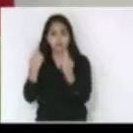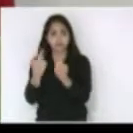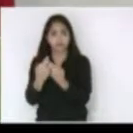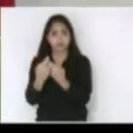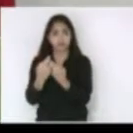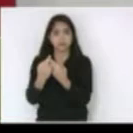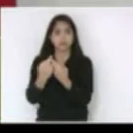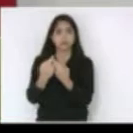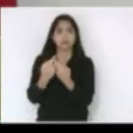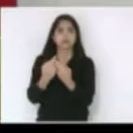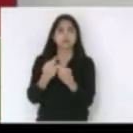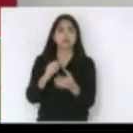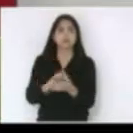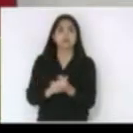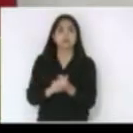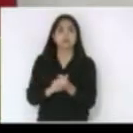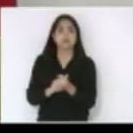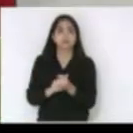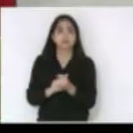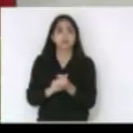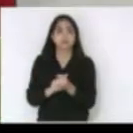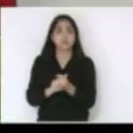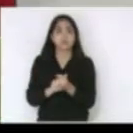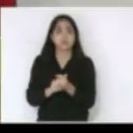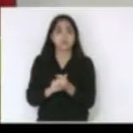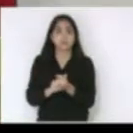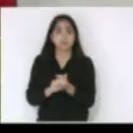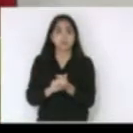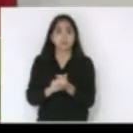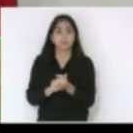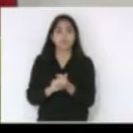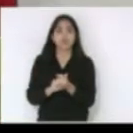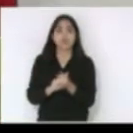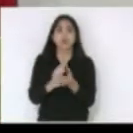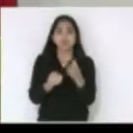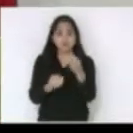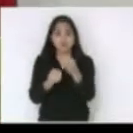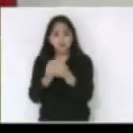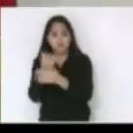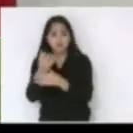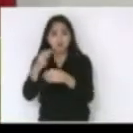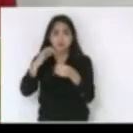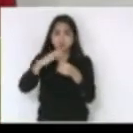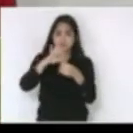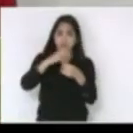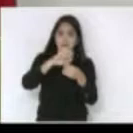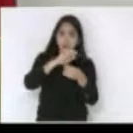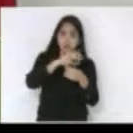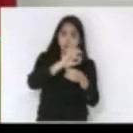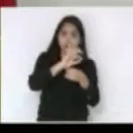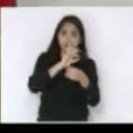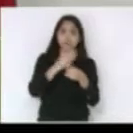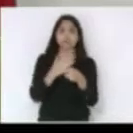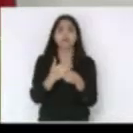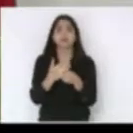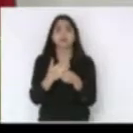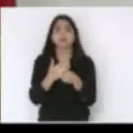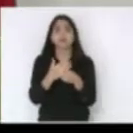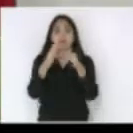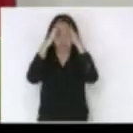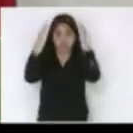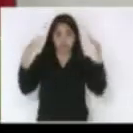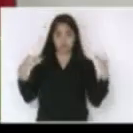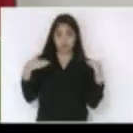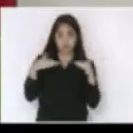em conguegrá em instituir essa instituição das irmãs servas